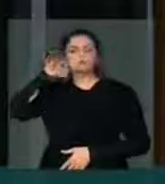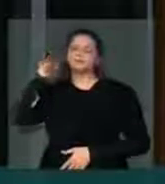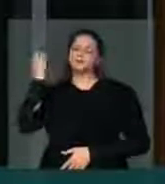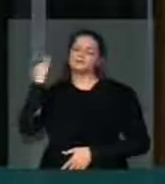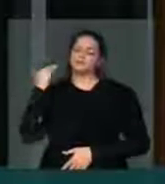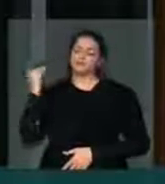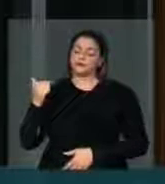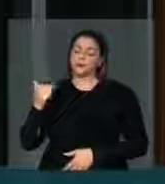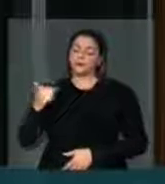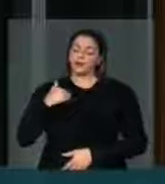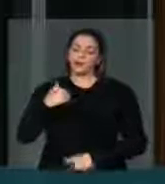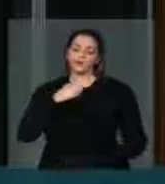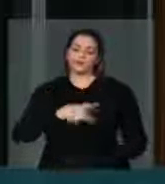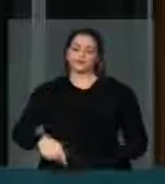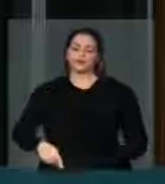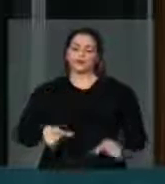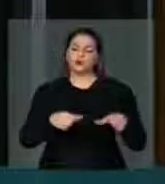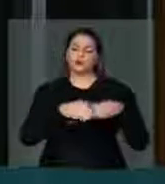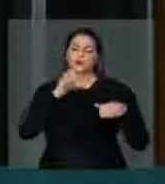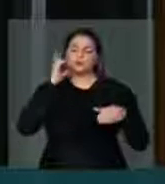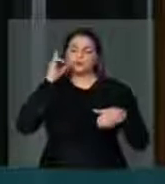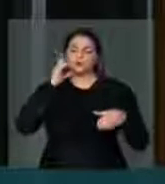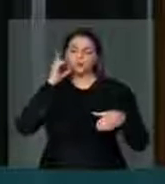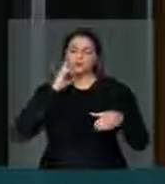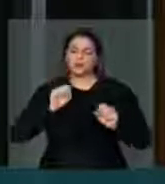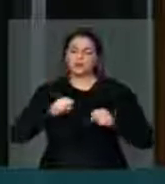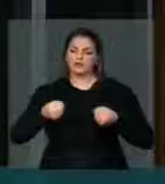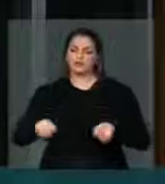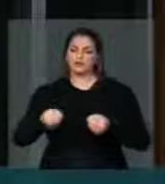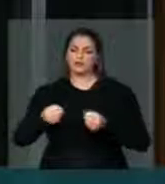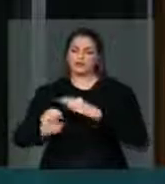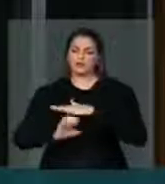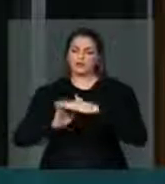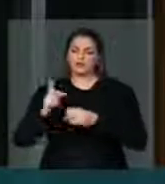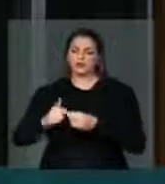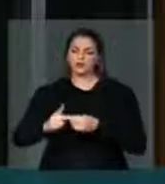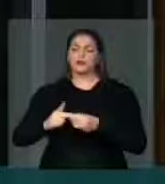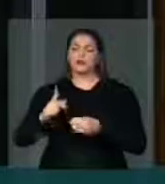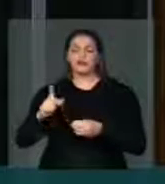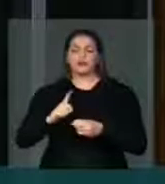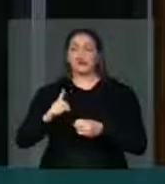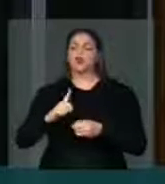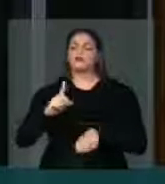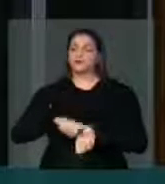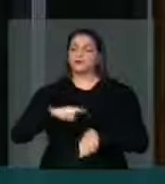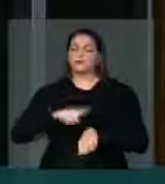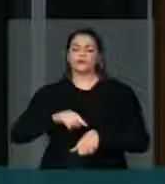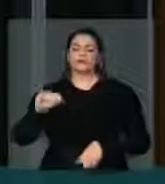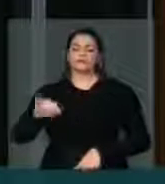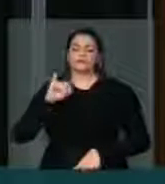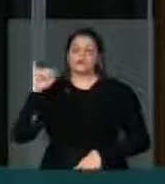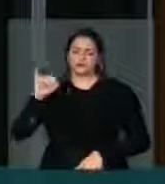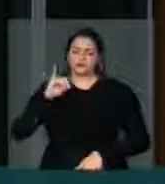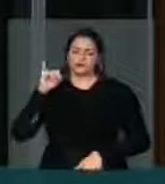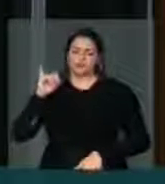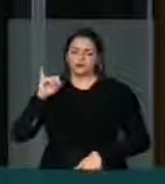ato, eu como presidente da Frente Parlamentar em Defesa da Petrobras, um grande ato no Congresso...